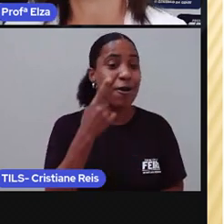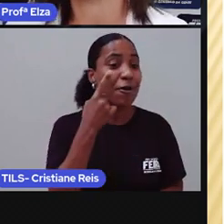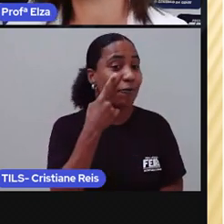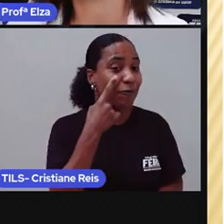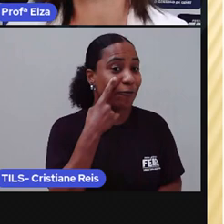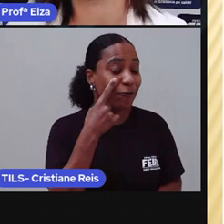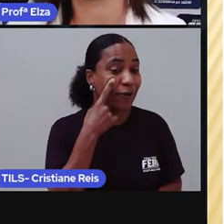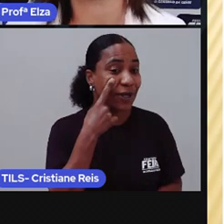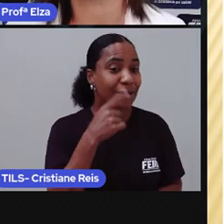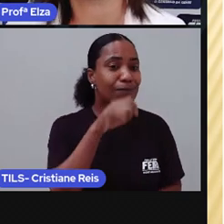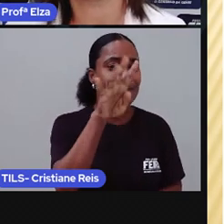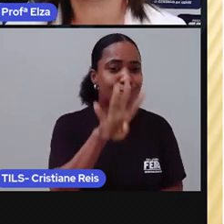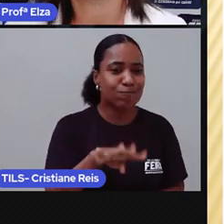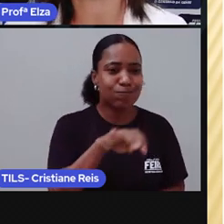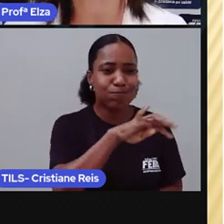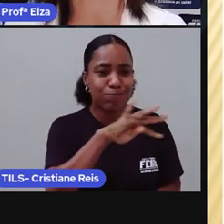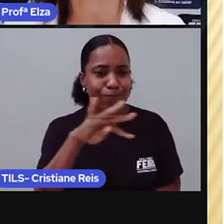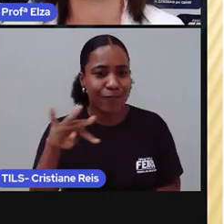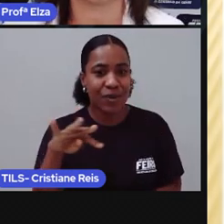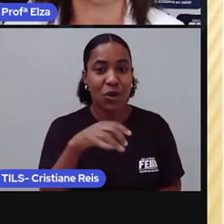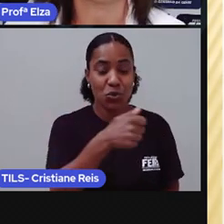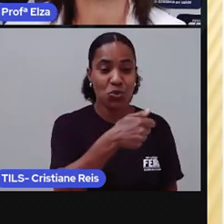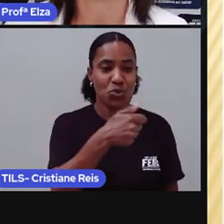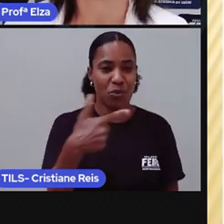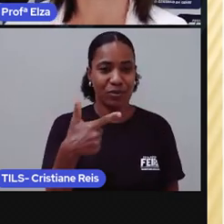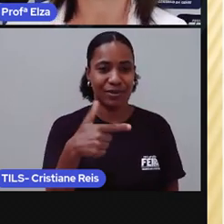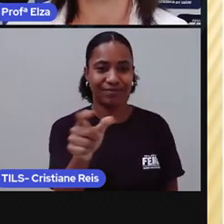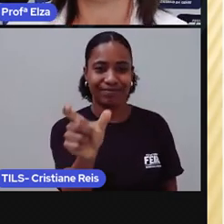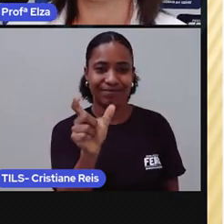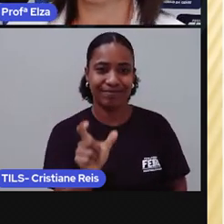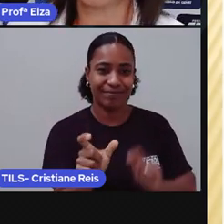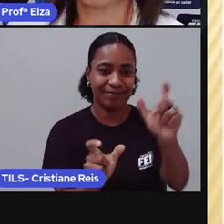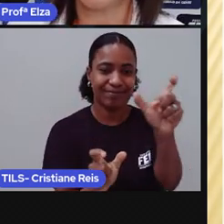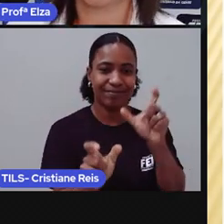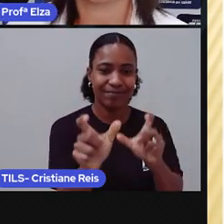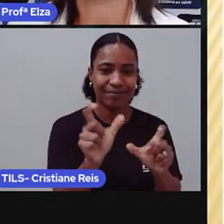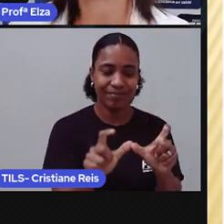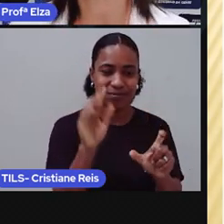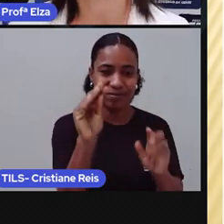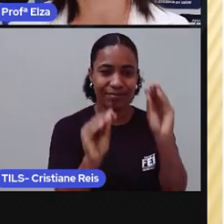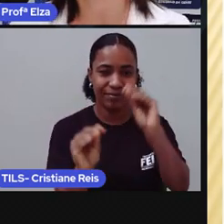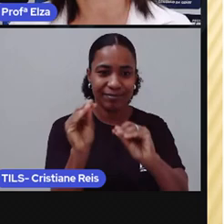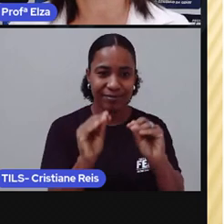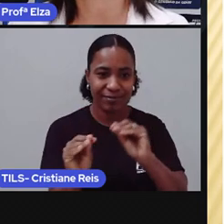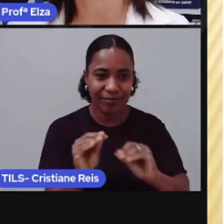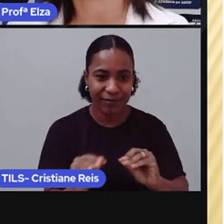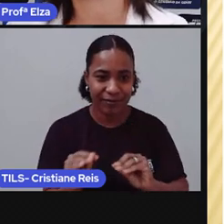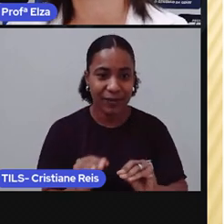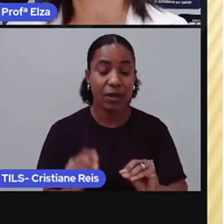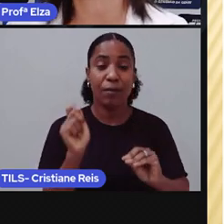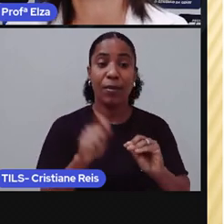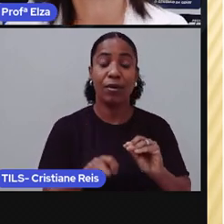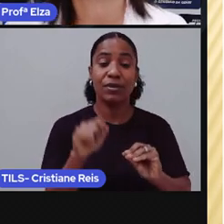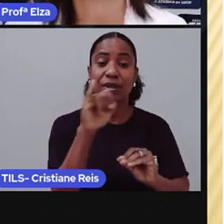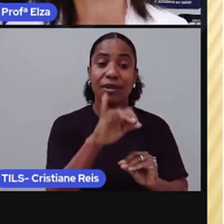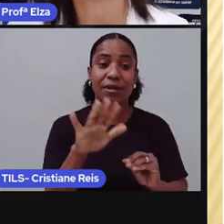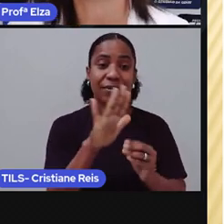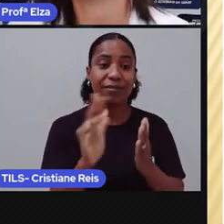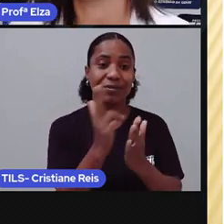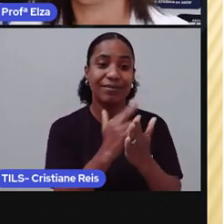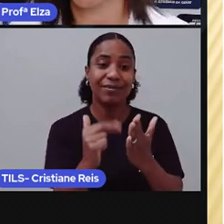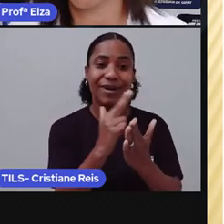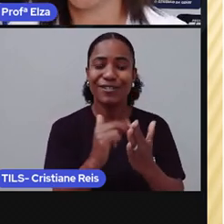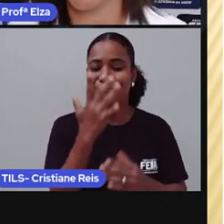12 palavras dessas. E desenhar ou colar imagens representando essas palavras para